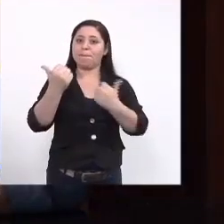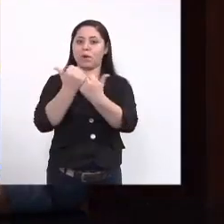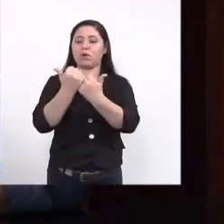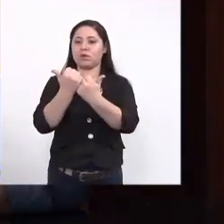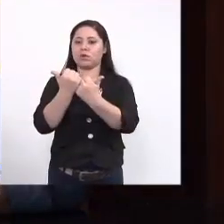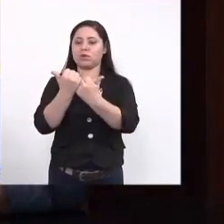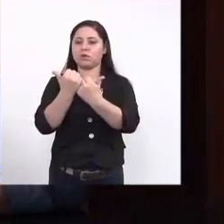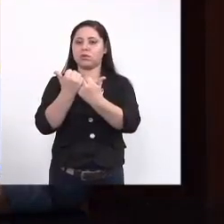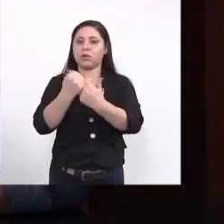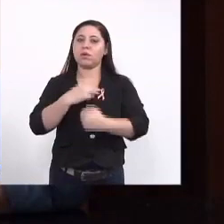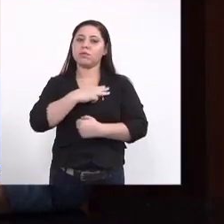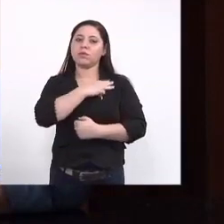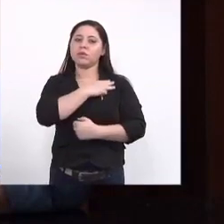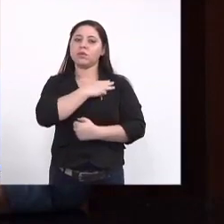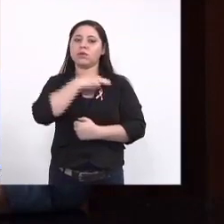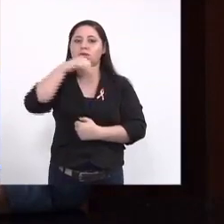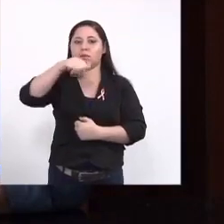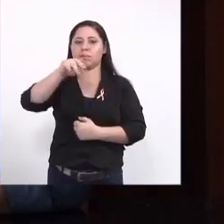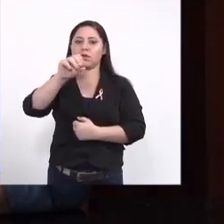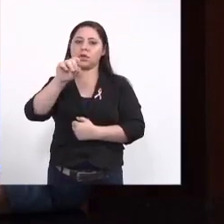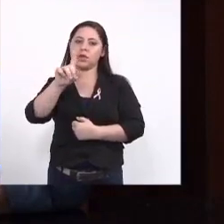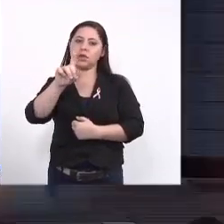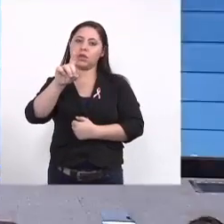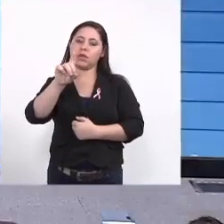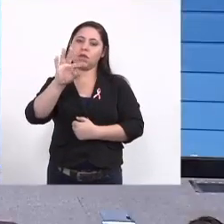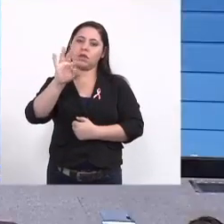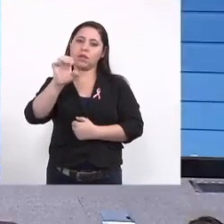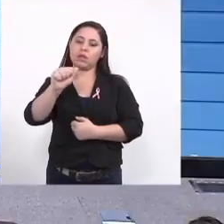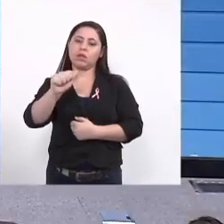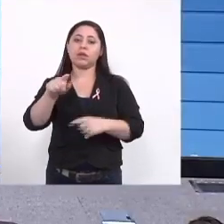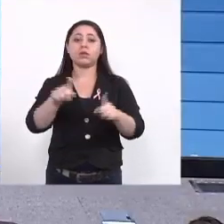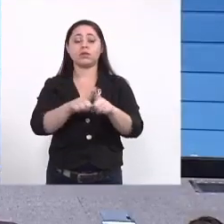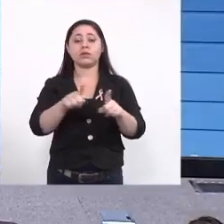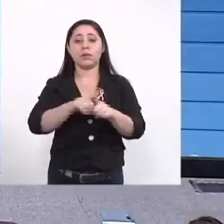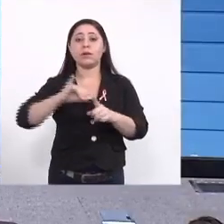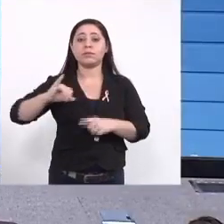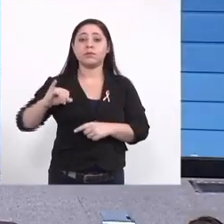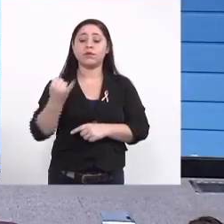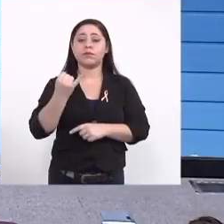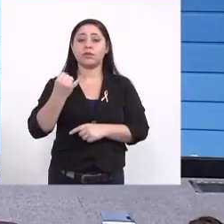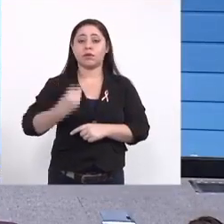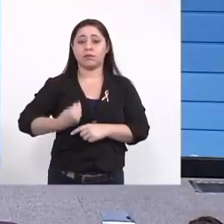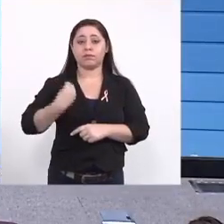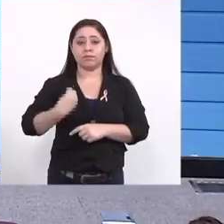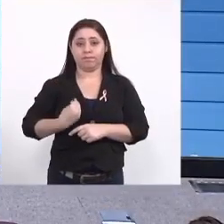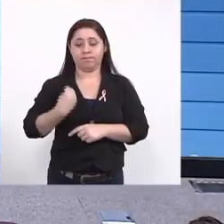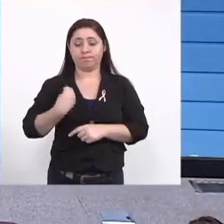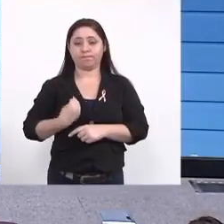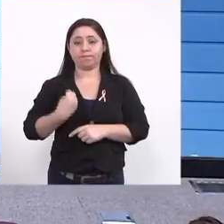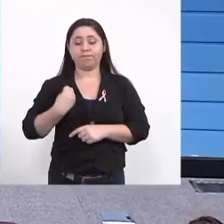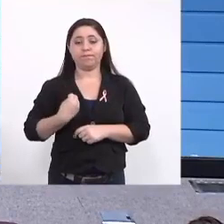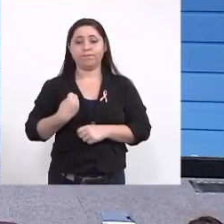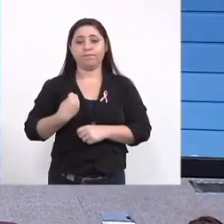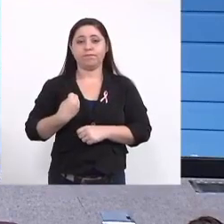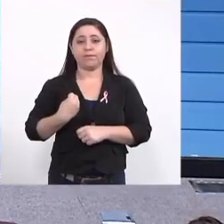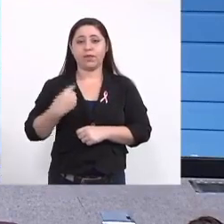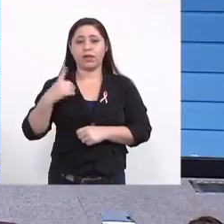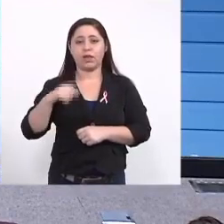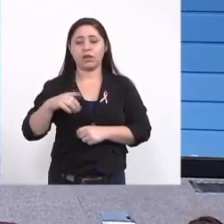para o ministro Mandetta e também aproveitando a presença do